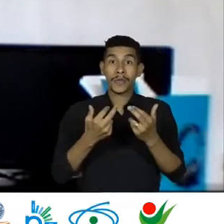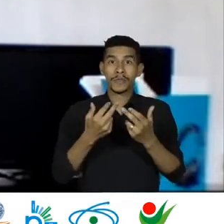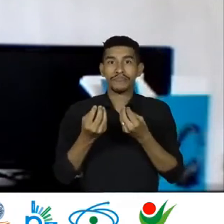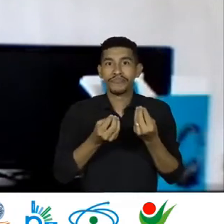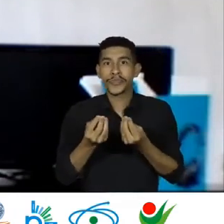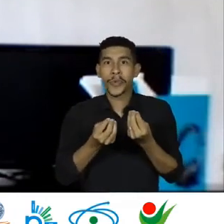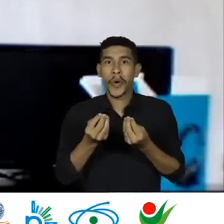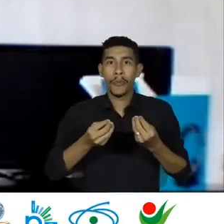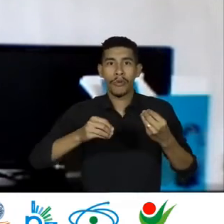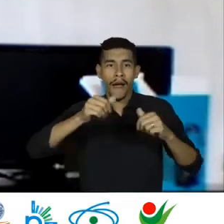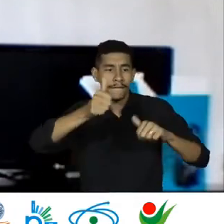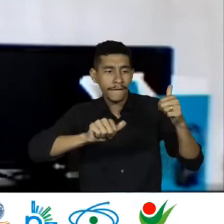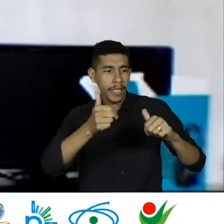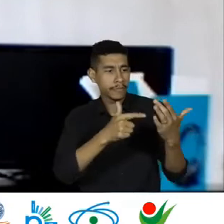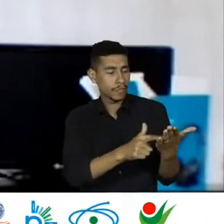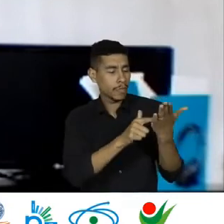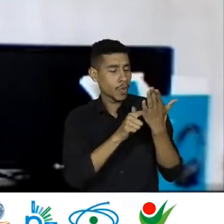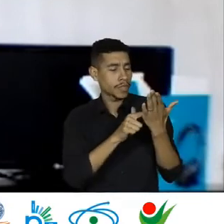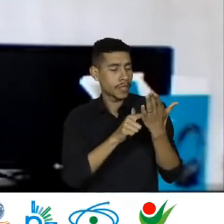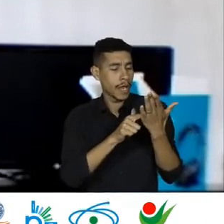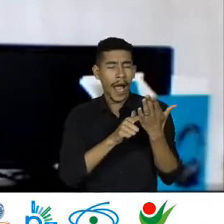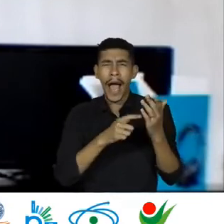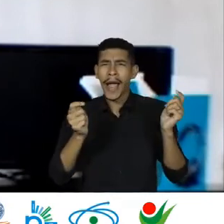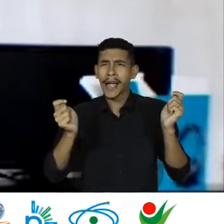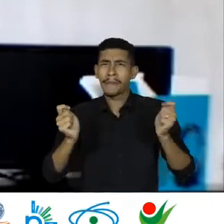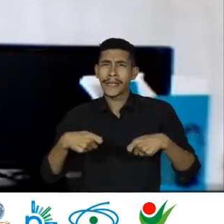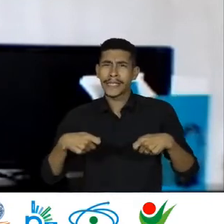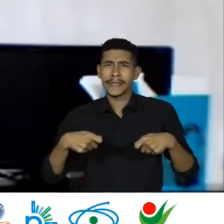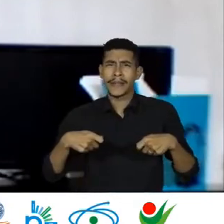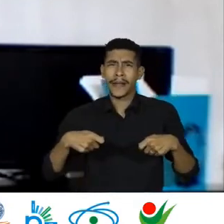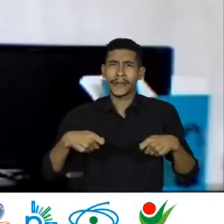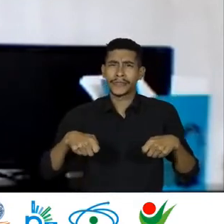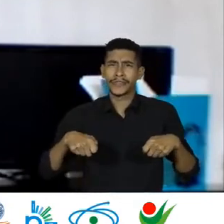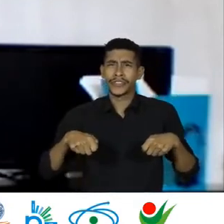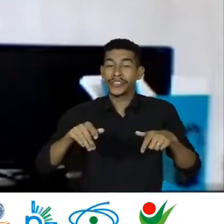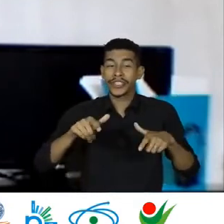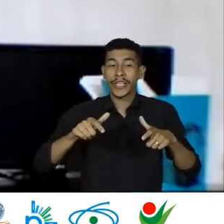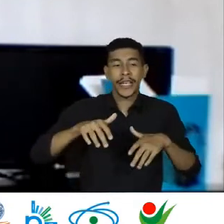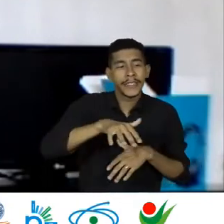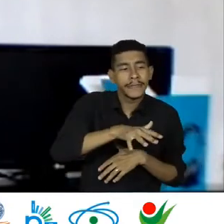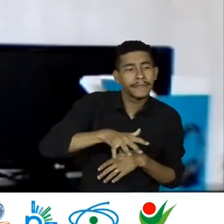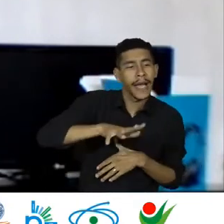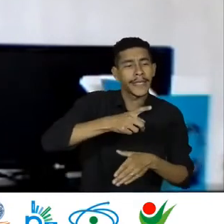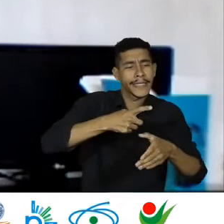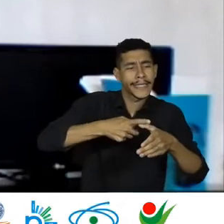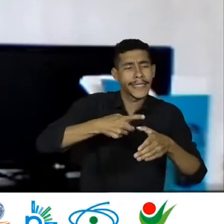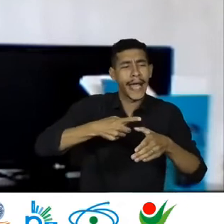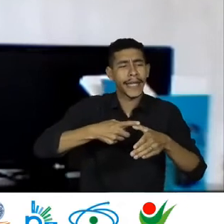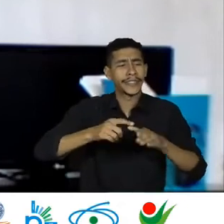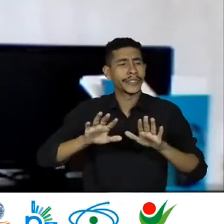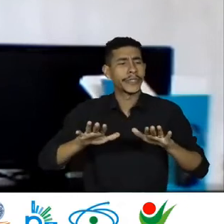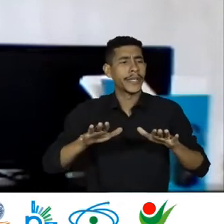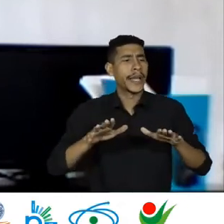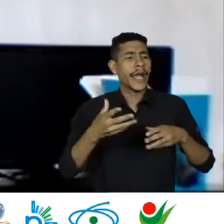Também Qual é a capacidade Às vezes Que aquele lugar Aquela cidade Ela vai